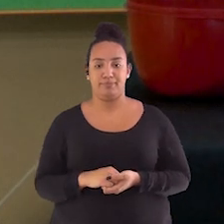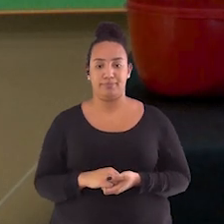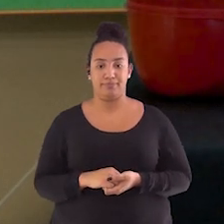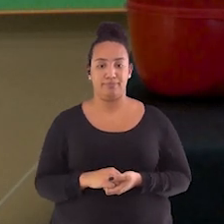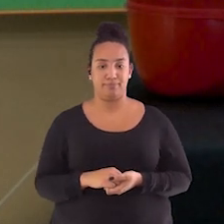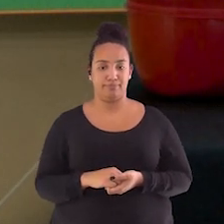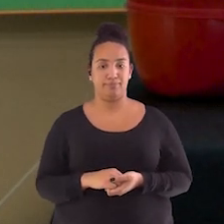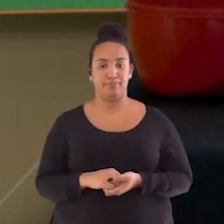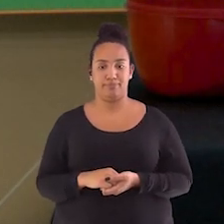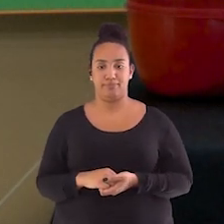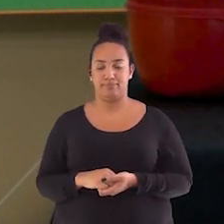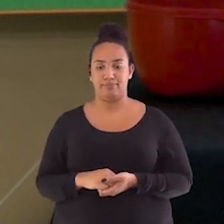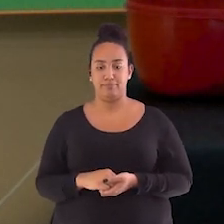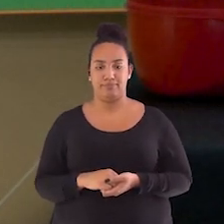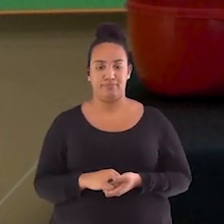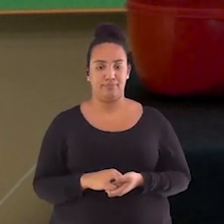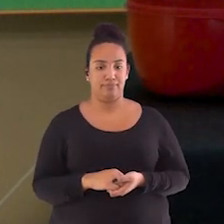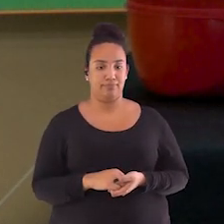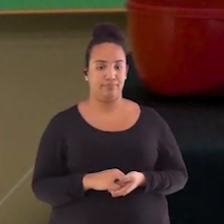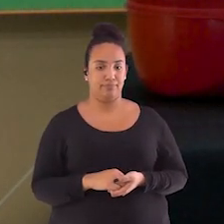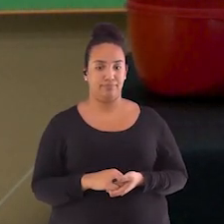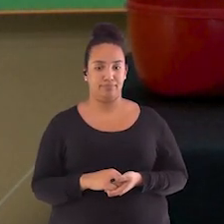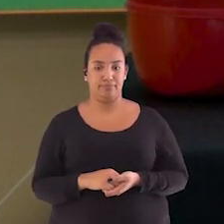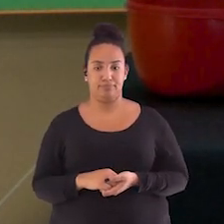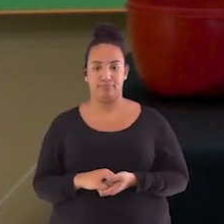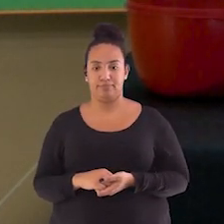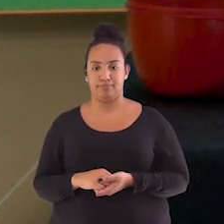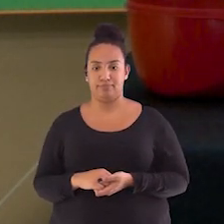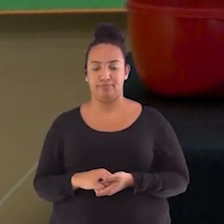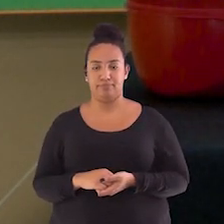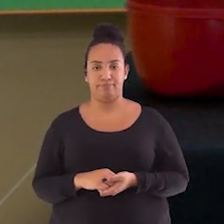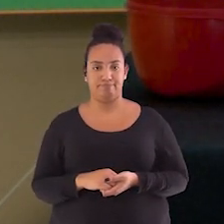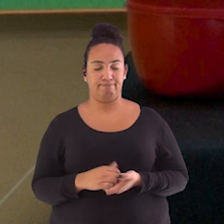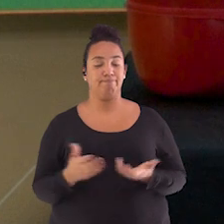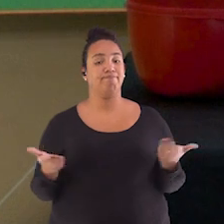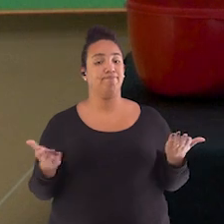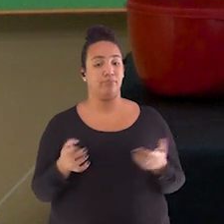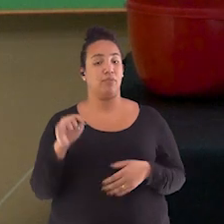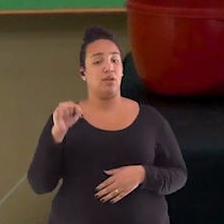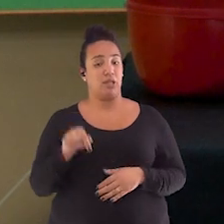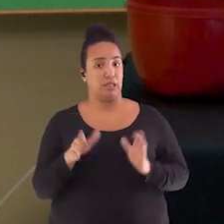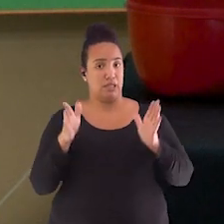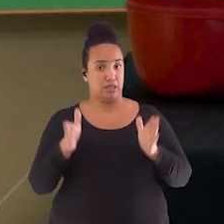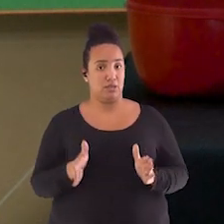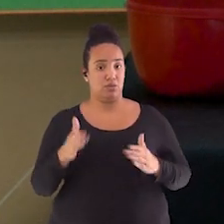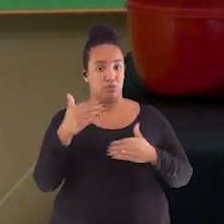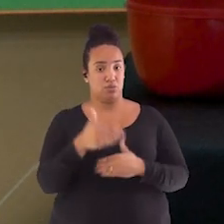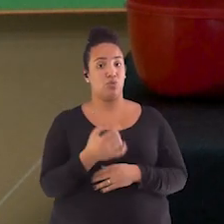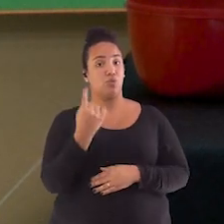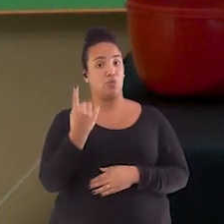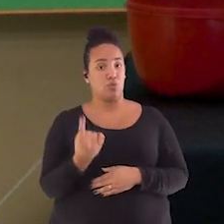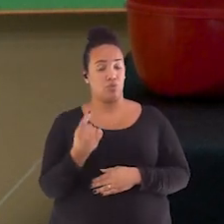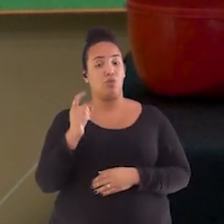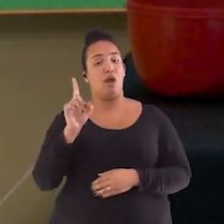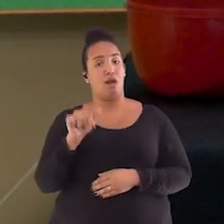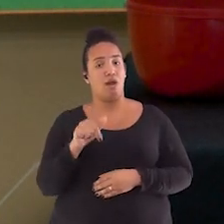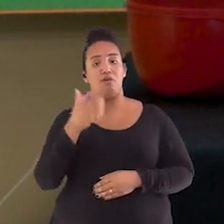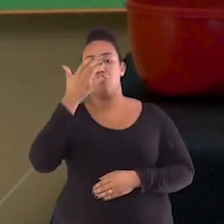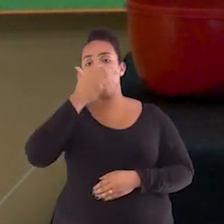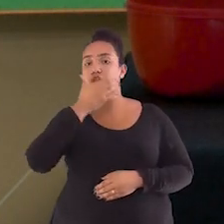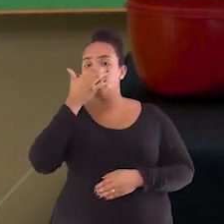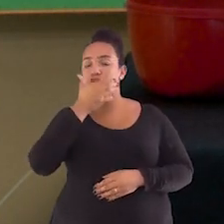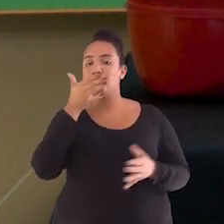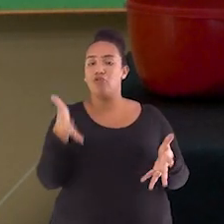número 1, tá? Vamos virar para cá. O pote número 1, ele vai receber os resíduos orgânicos, que no caso são as